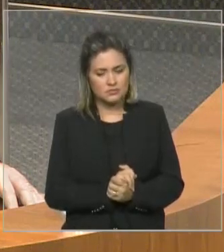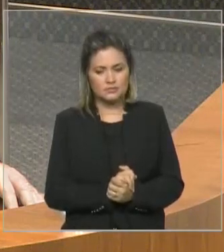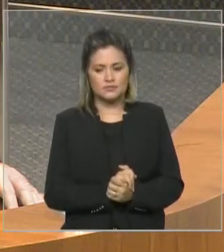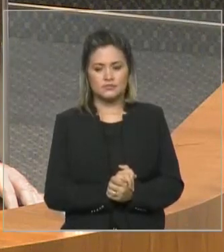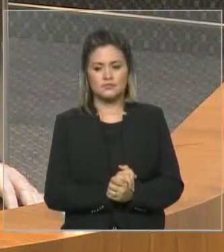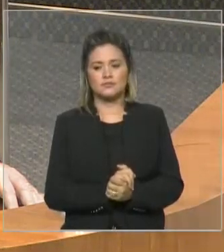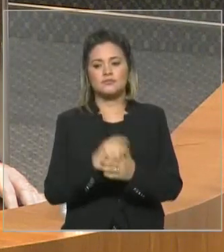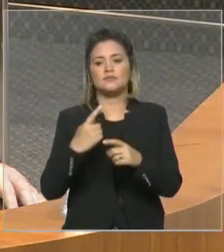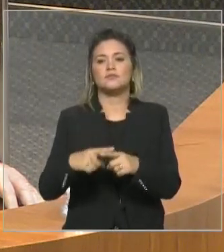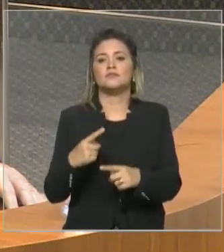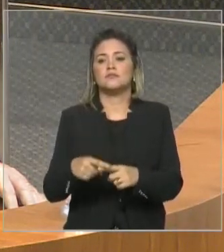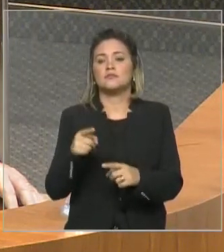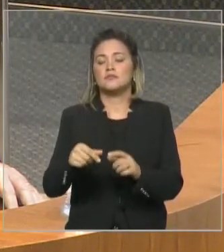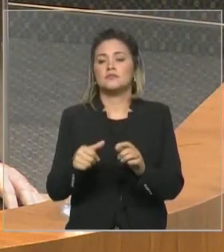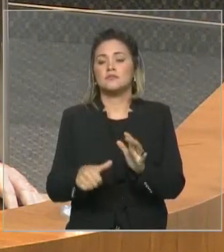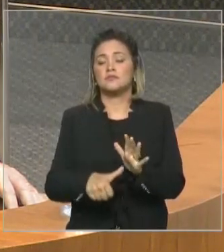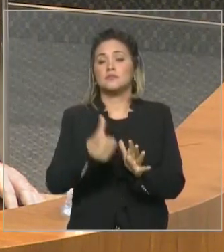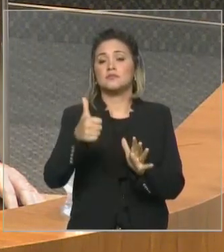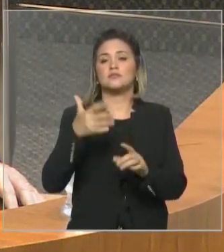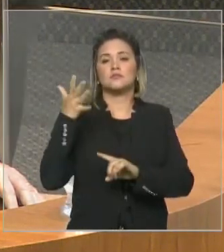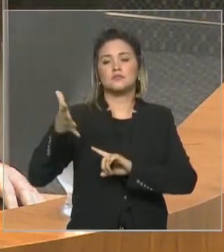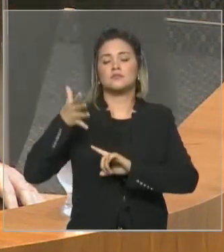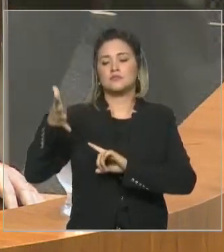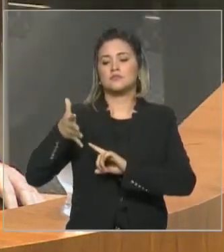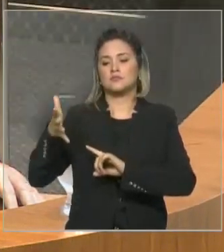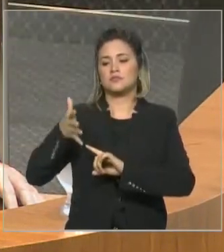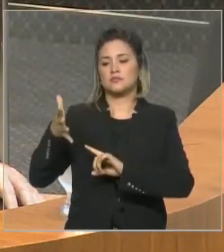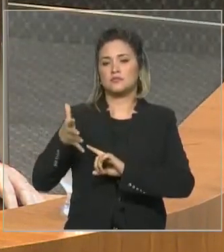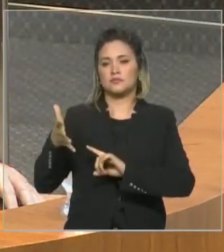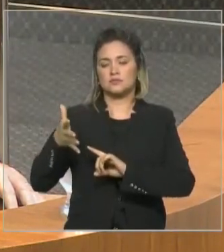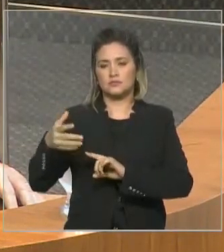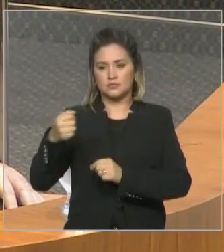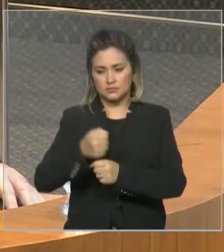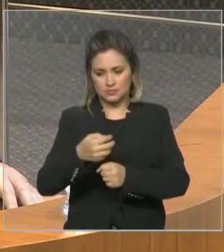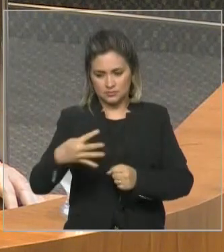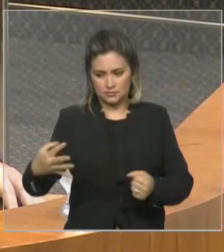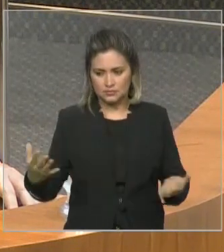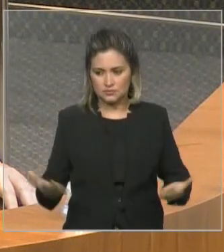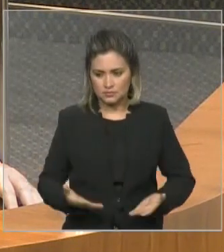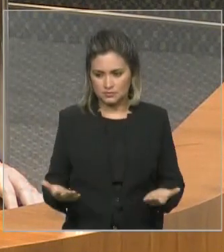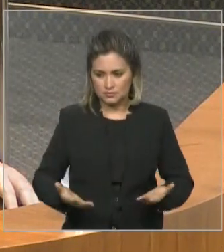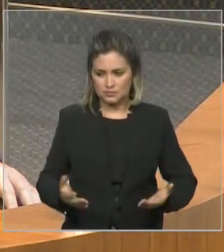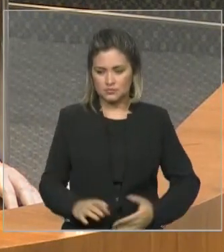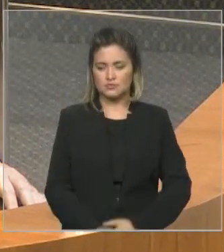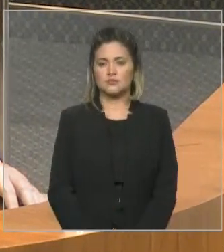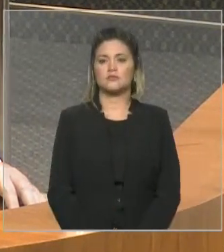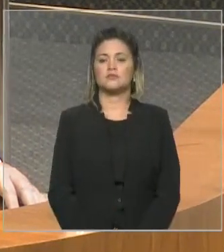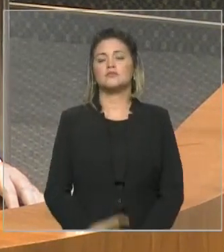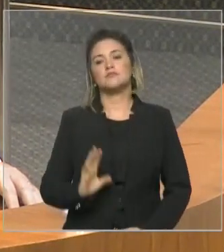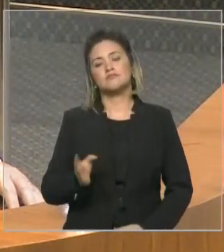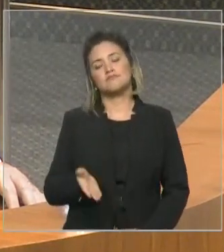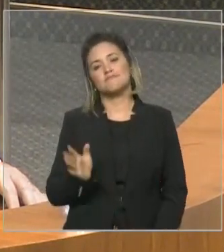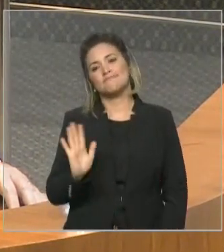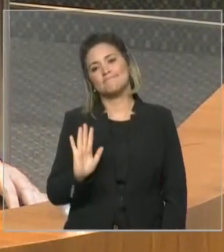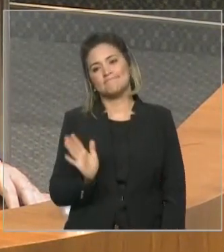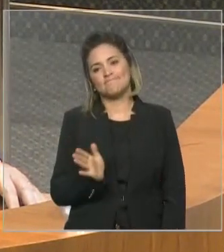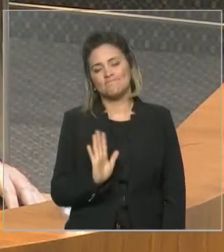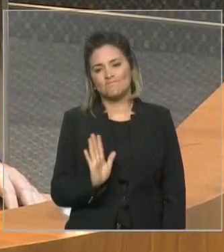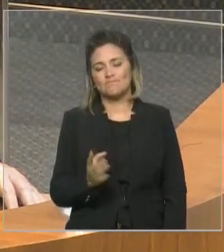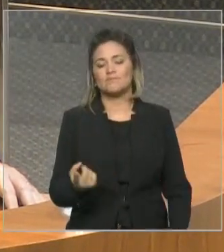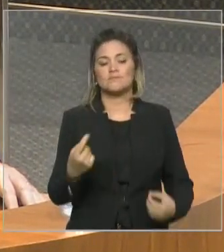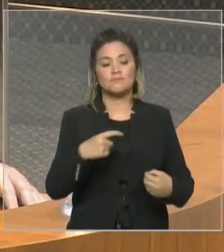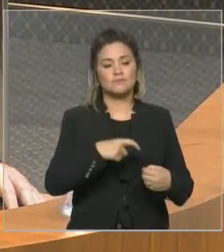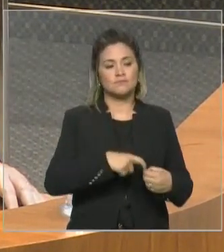pronunciamento aqui, dessa legislatura, e já de despedida, para voltar ao